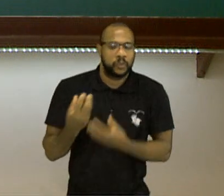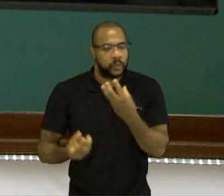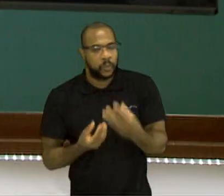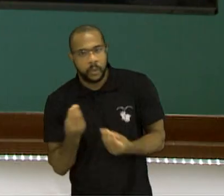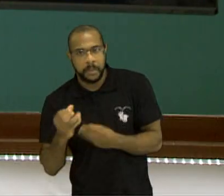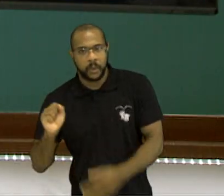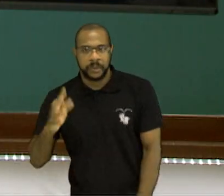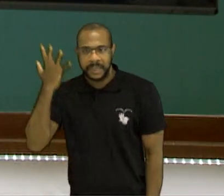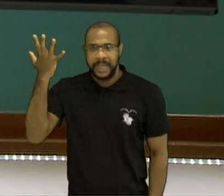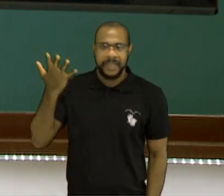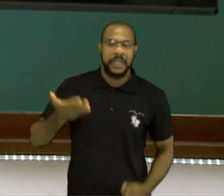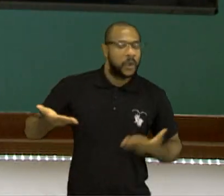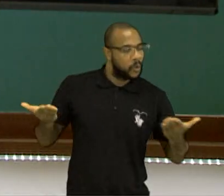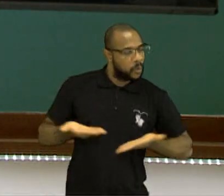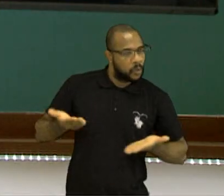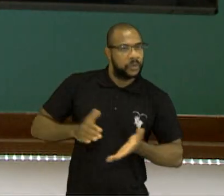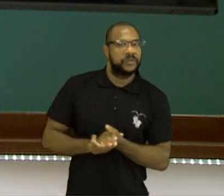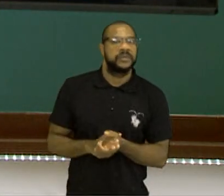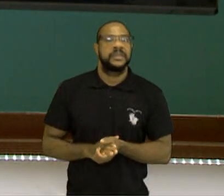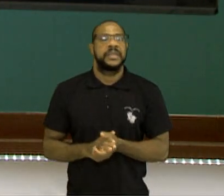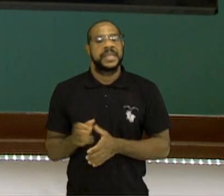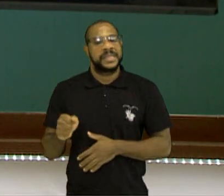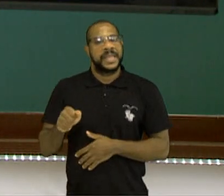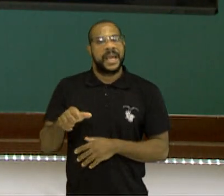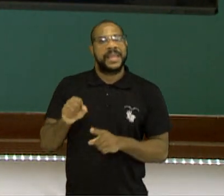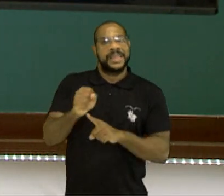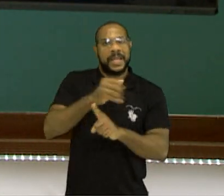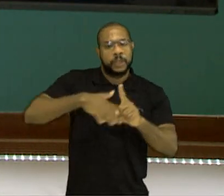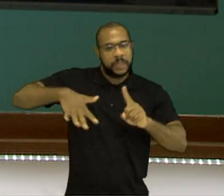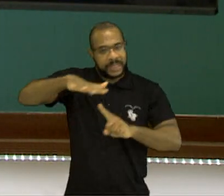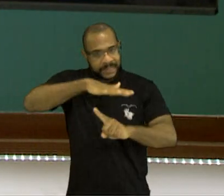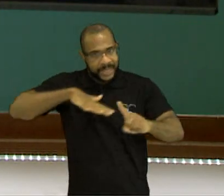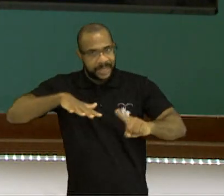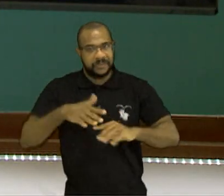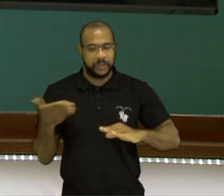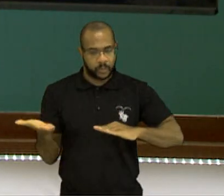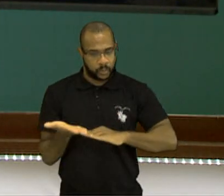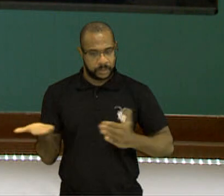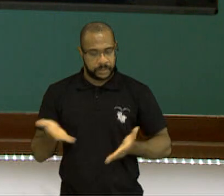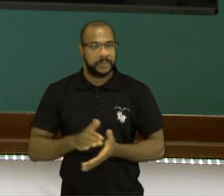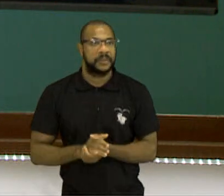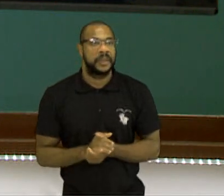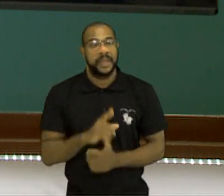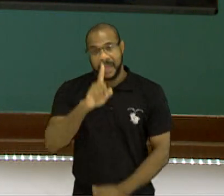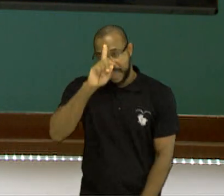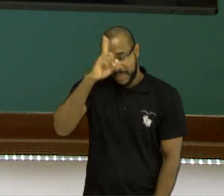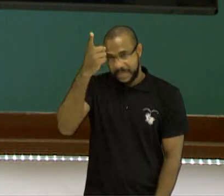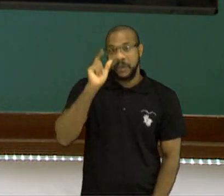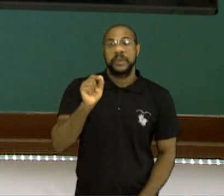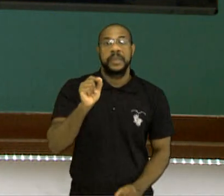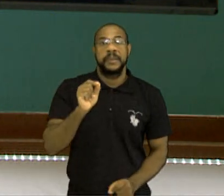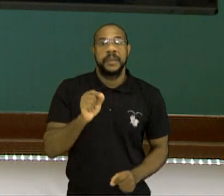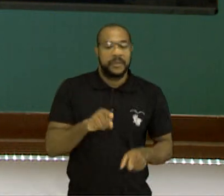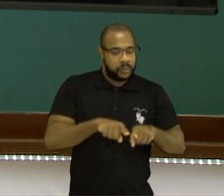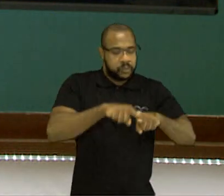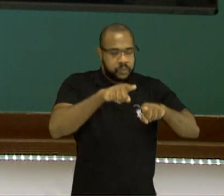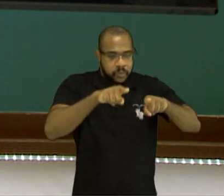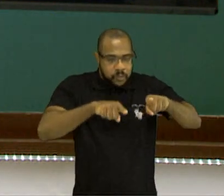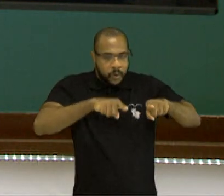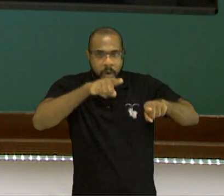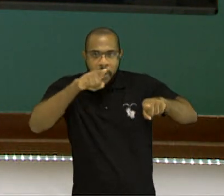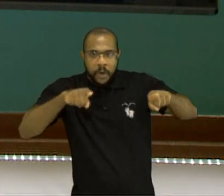contemporânea. Também, a ideia aqui é falar sobre as ondas mecânicas e ondas